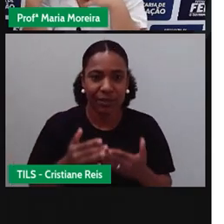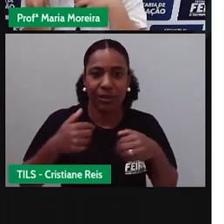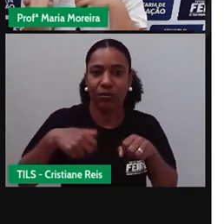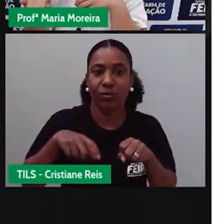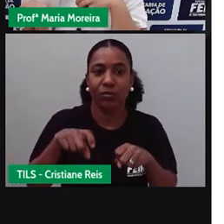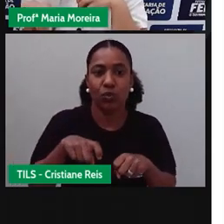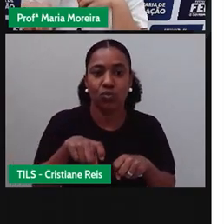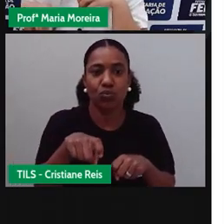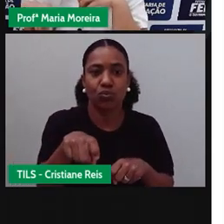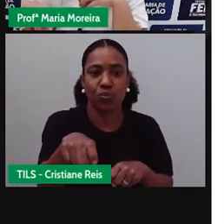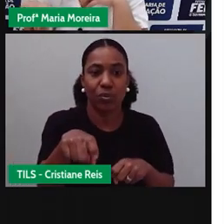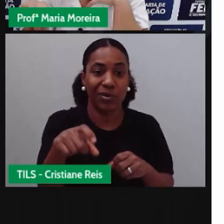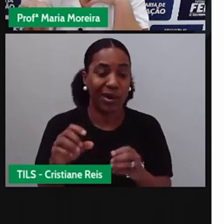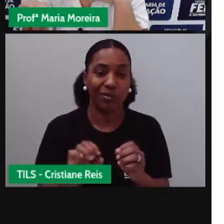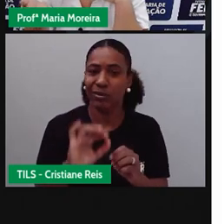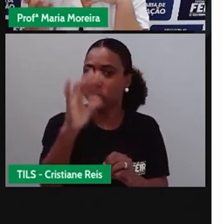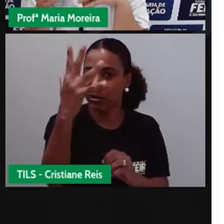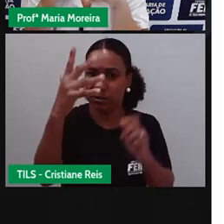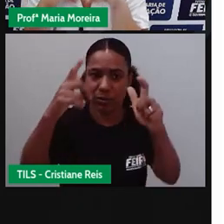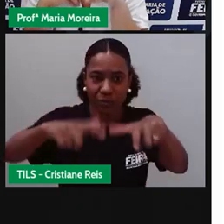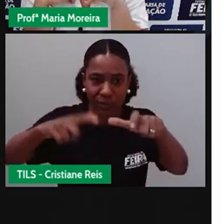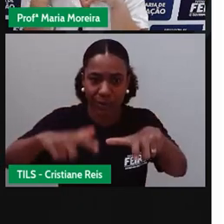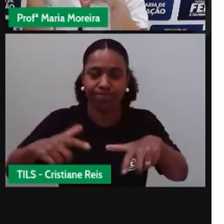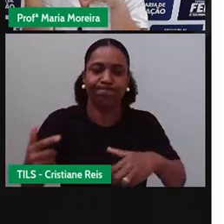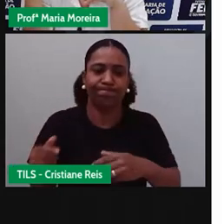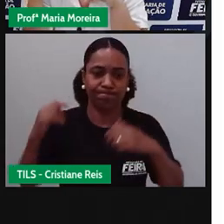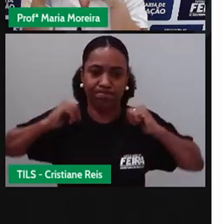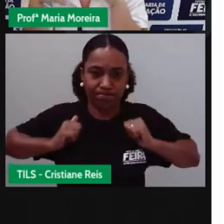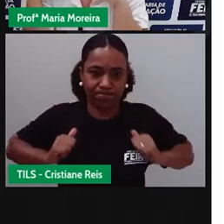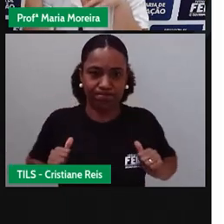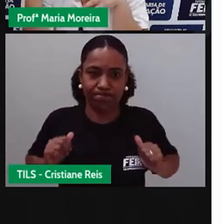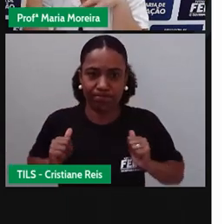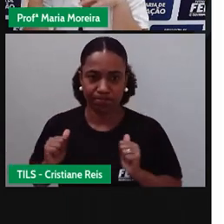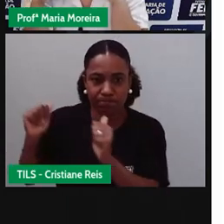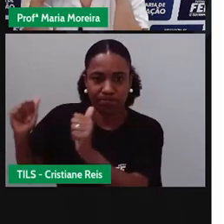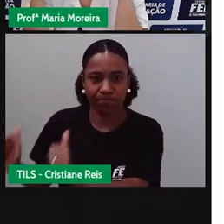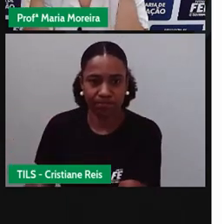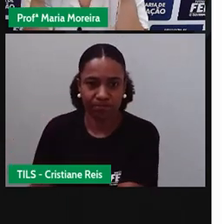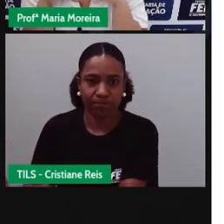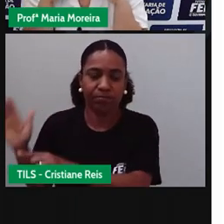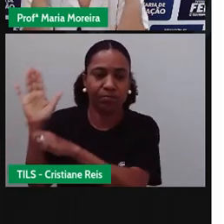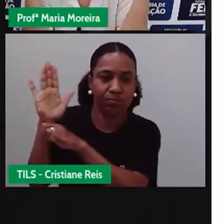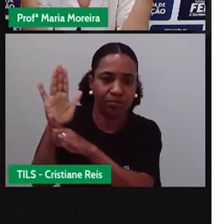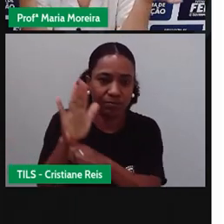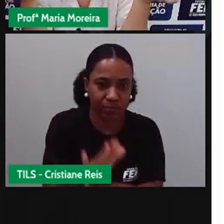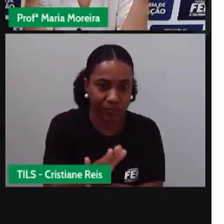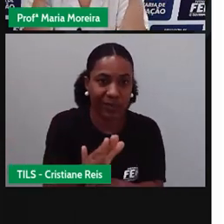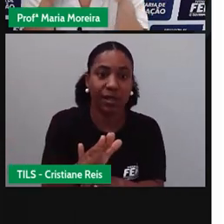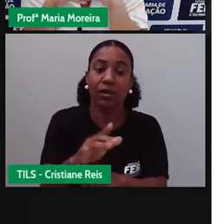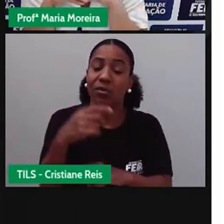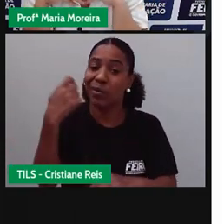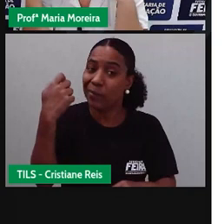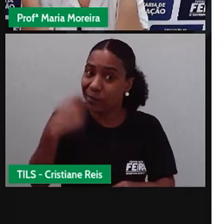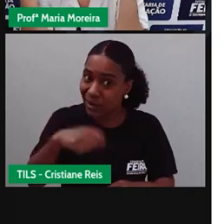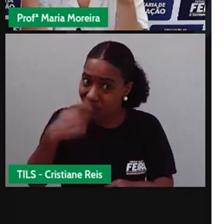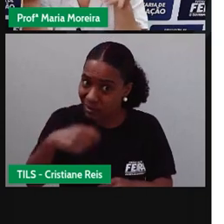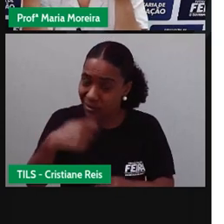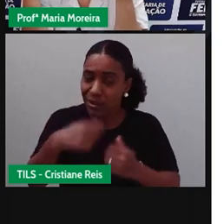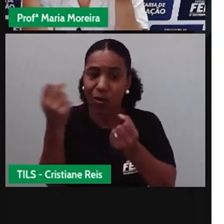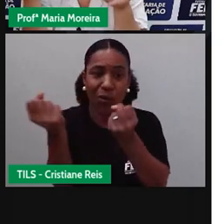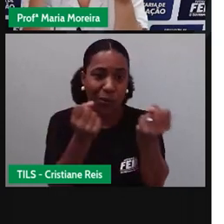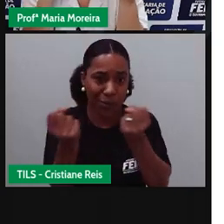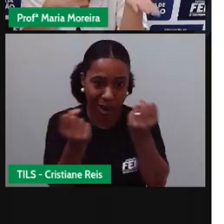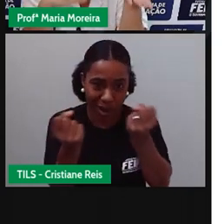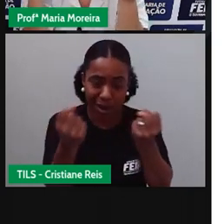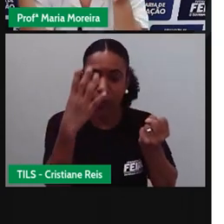atendimento que você pode fazer no local, não é isso? E aí ele vai analisar. Se precisar do carro do SAMU, aí sim,